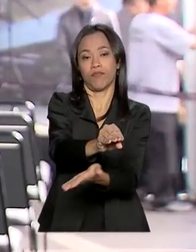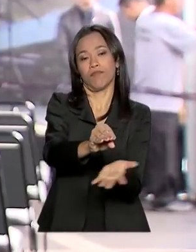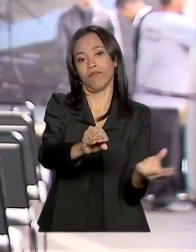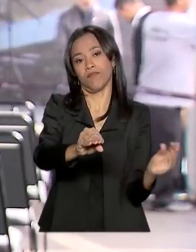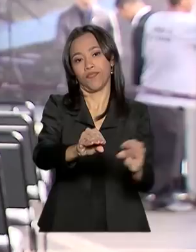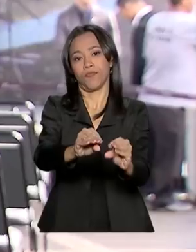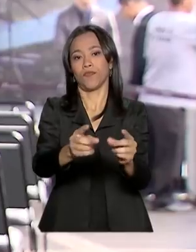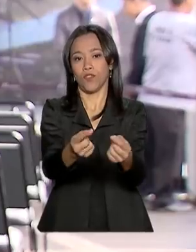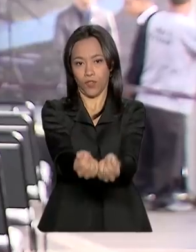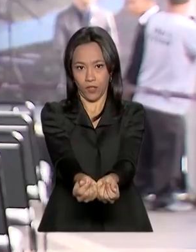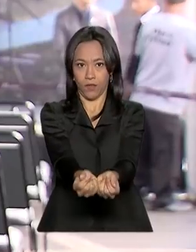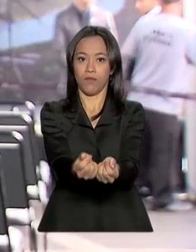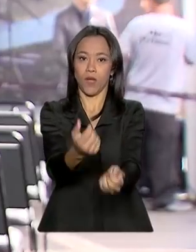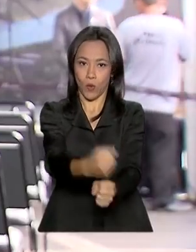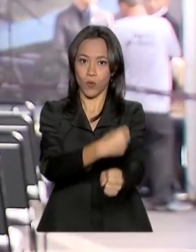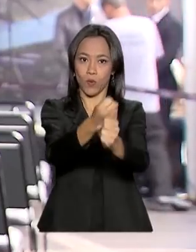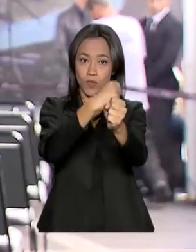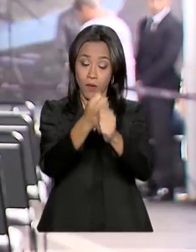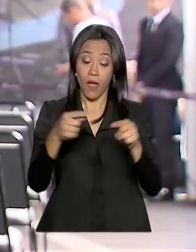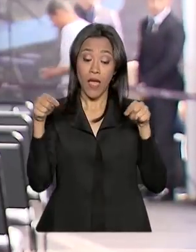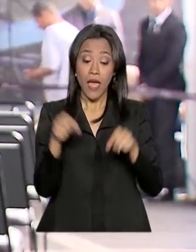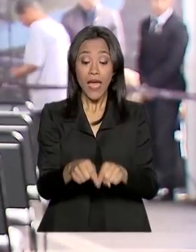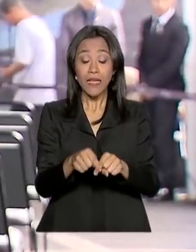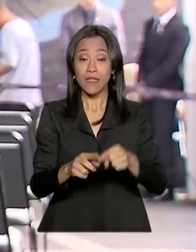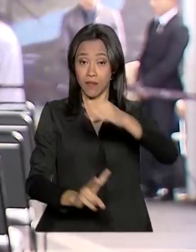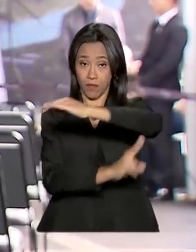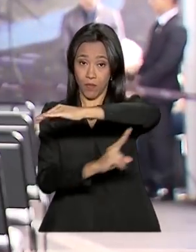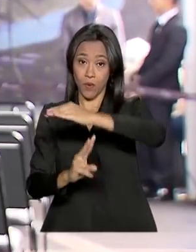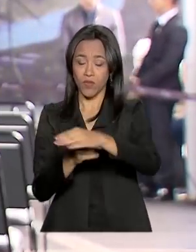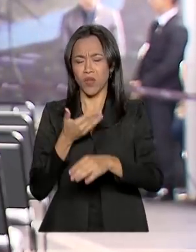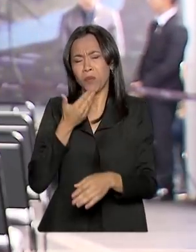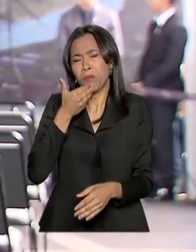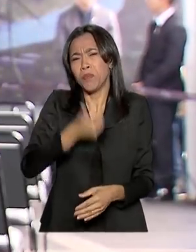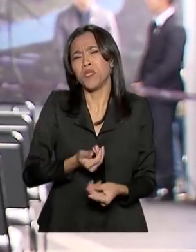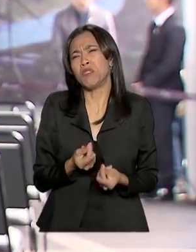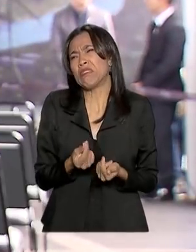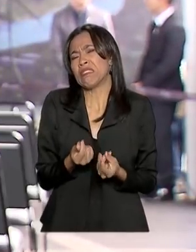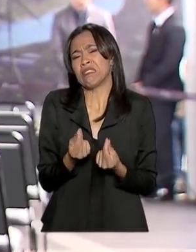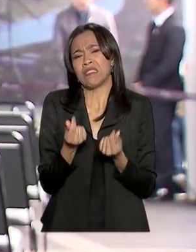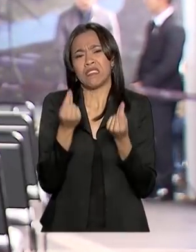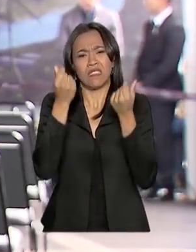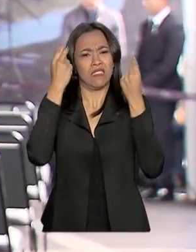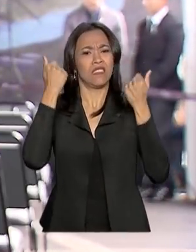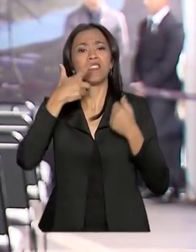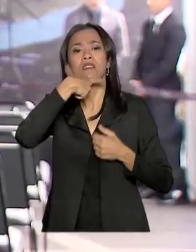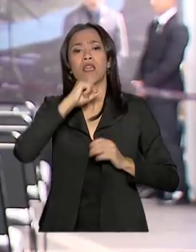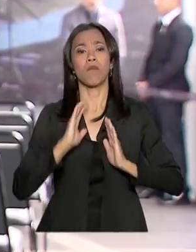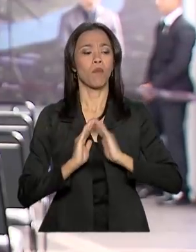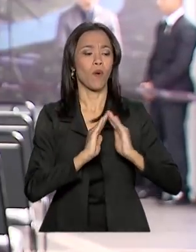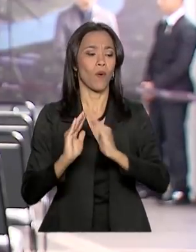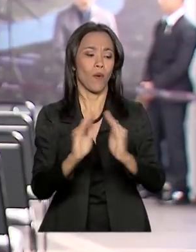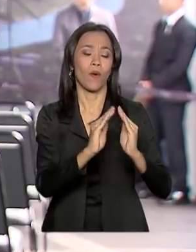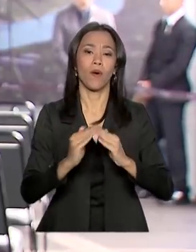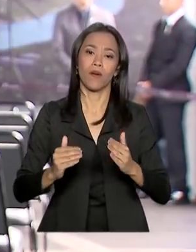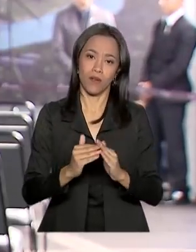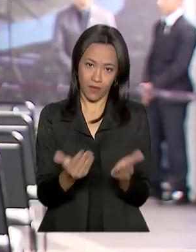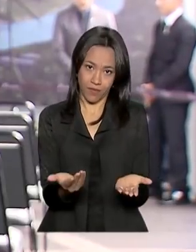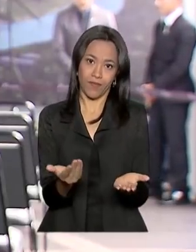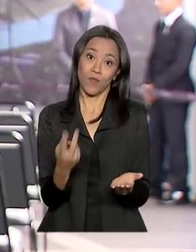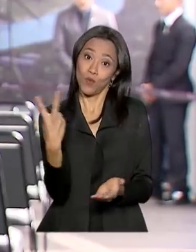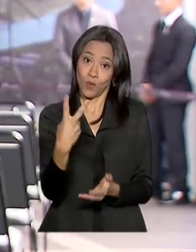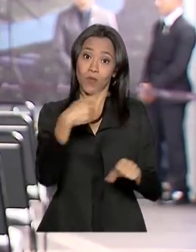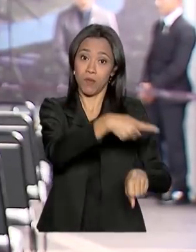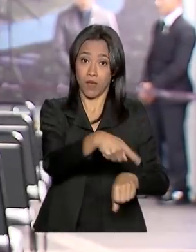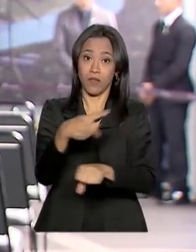Itaipu. A nova ponte é uma reivindicação antiga dos moradores dos dois países. A